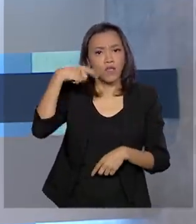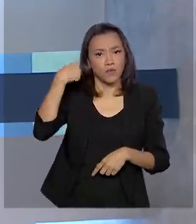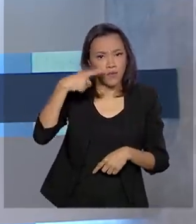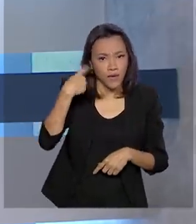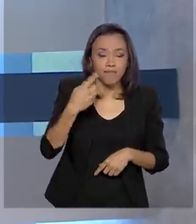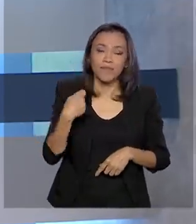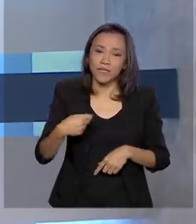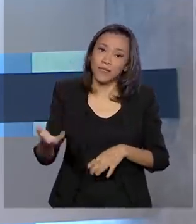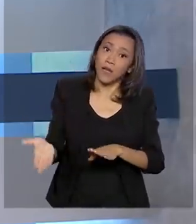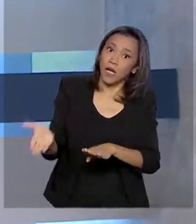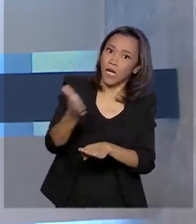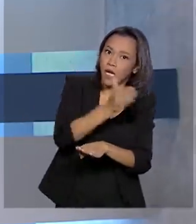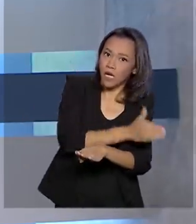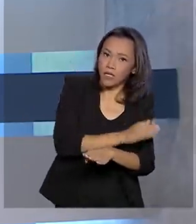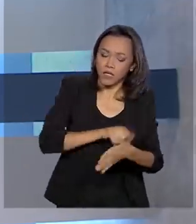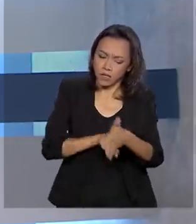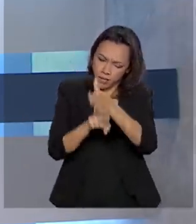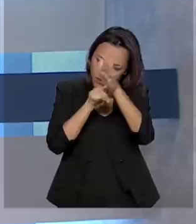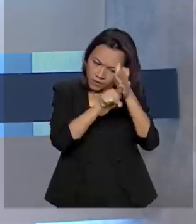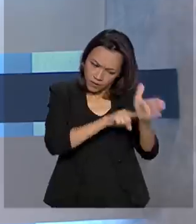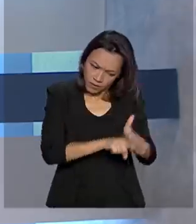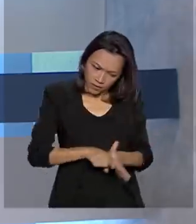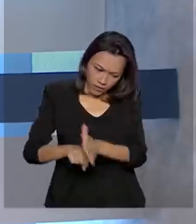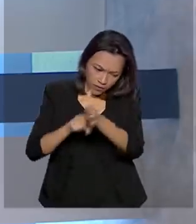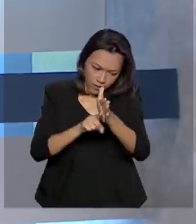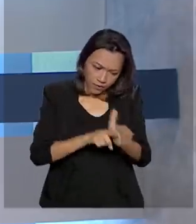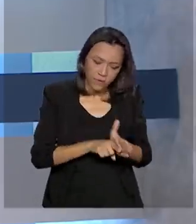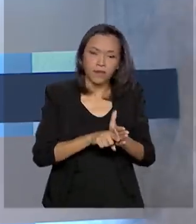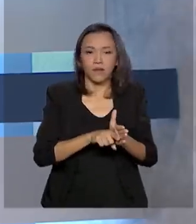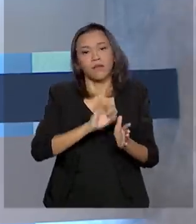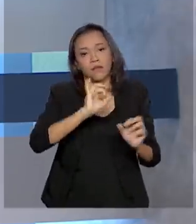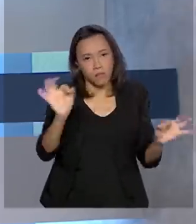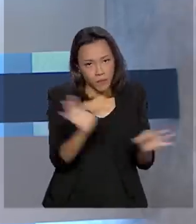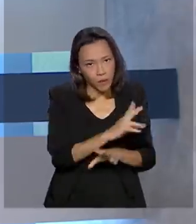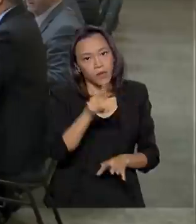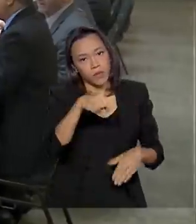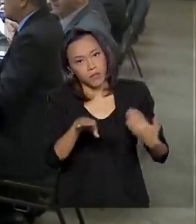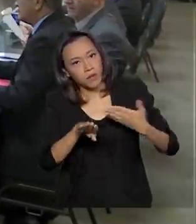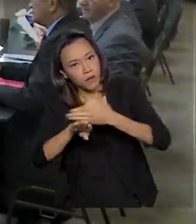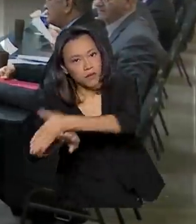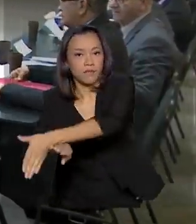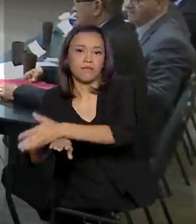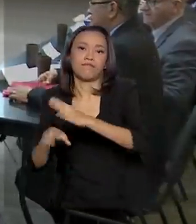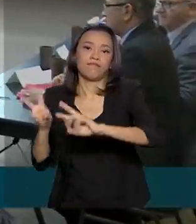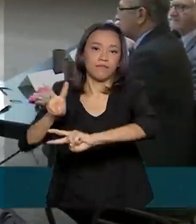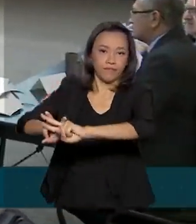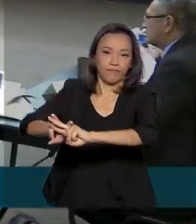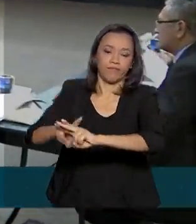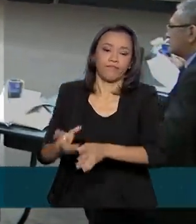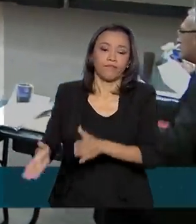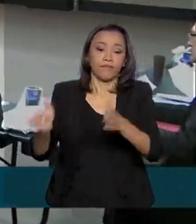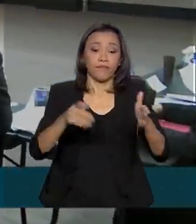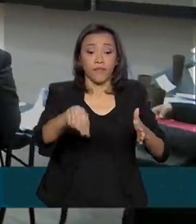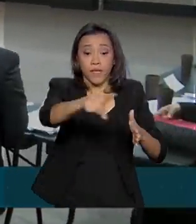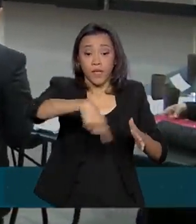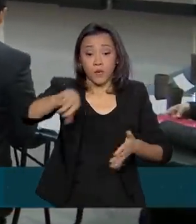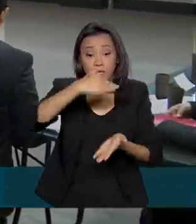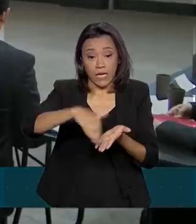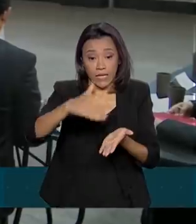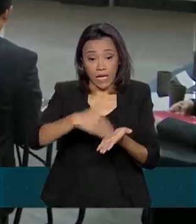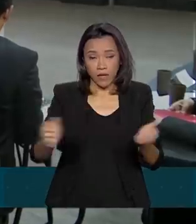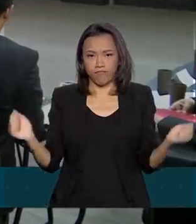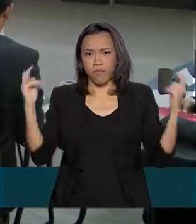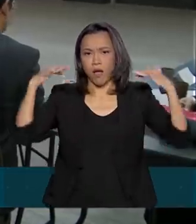passar por triagens antes de entrar nos centros de detenção. Os secretários que se reuniram na capital paulista